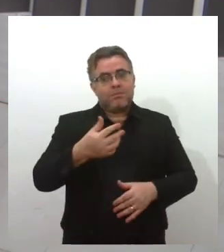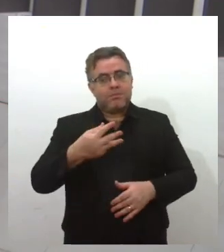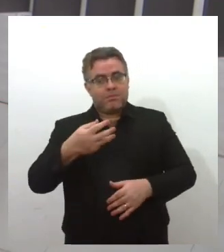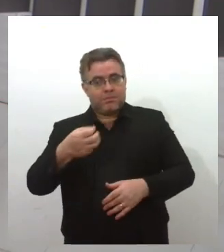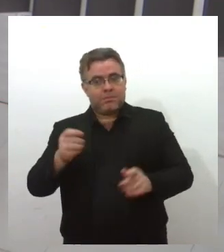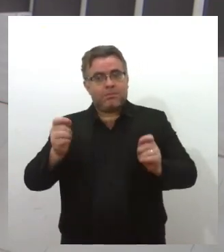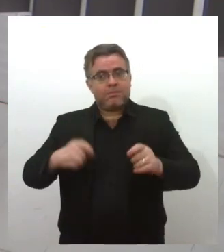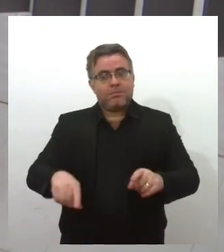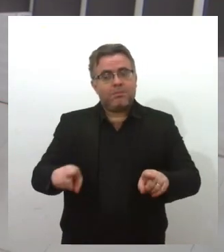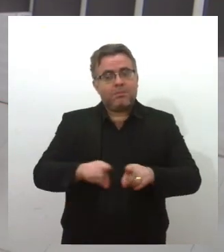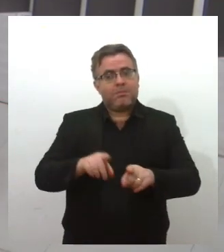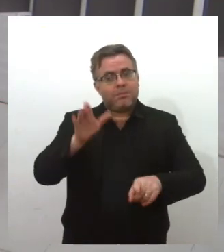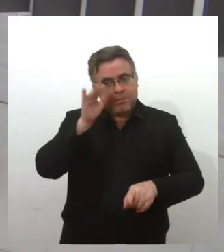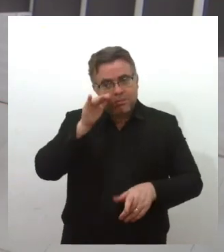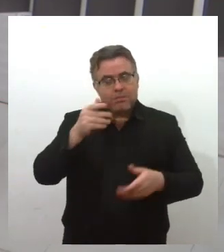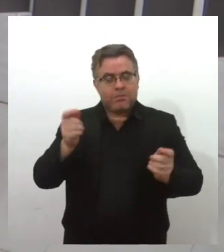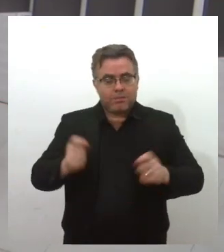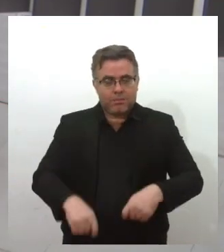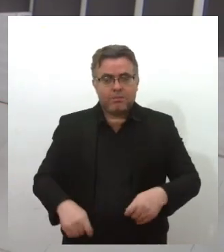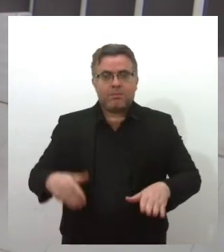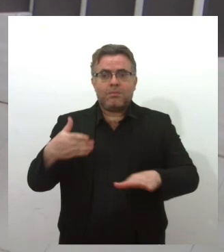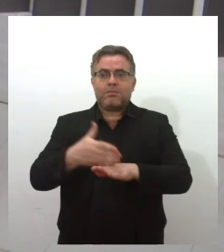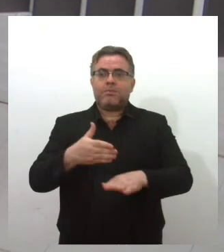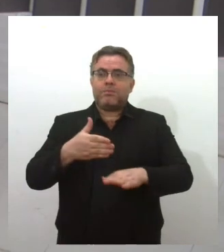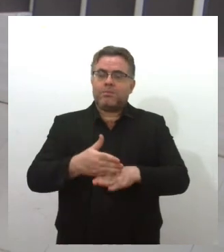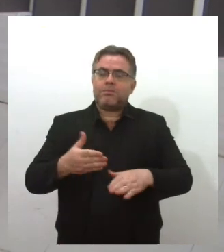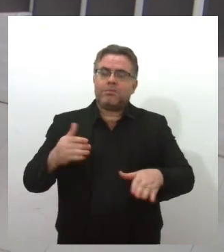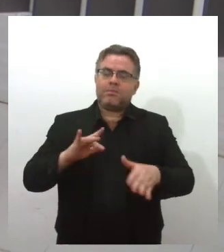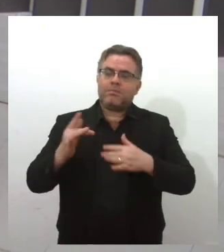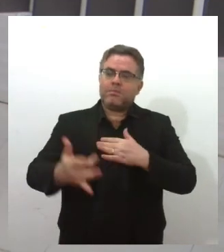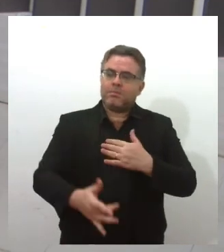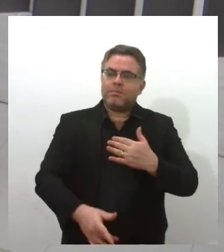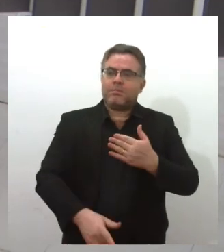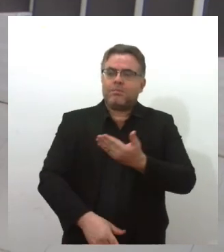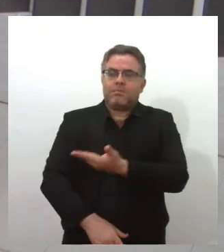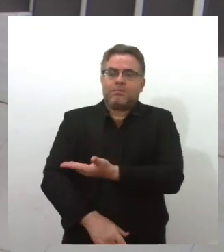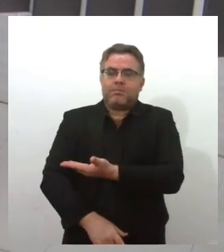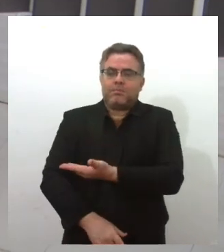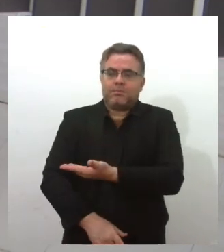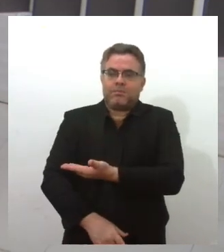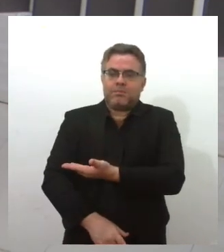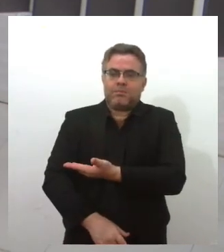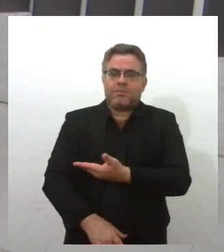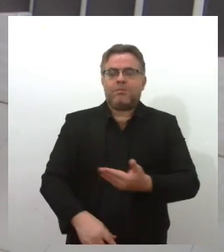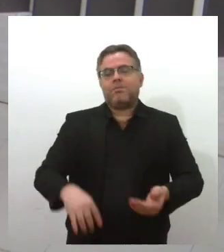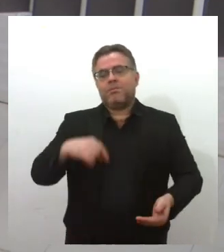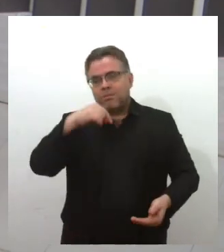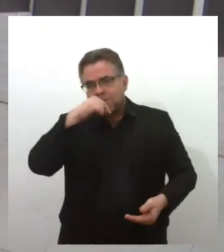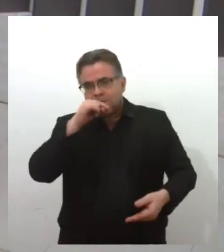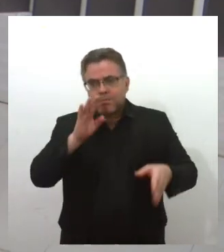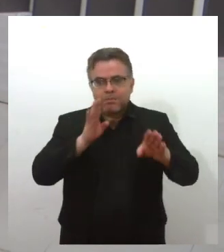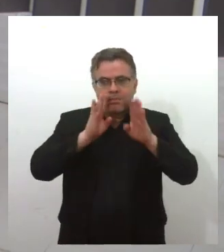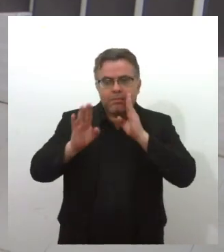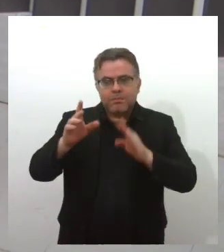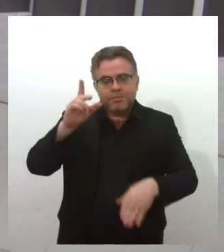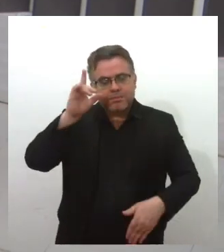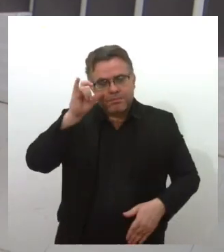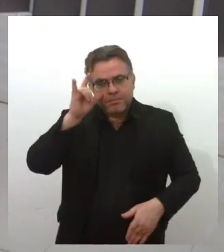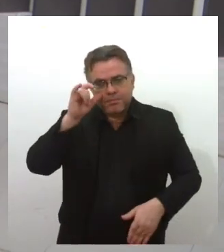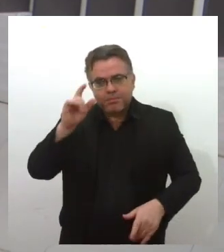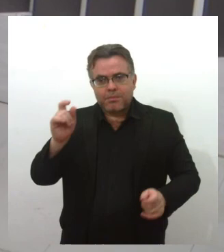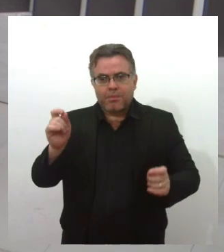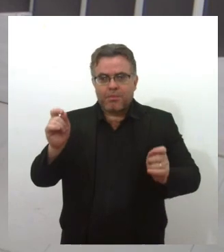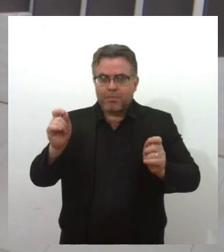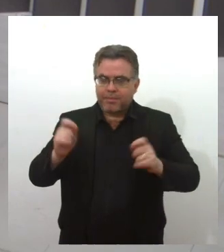segunda edição com o Valkyria Miron. Você pode seguir também as nossas redes sociais. No Facebook e no Instagram, através do arroba TVA Lese 5.2,